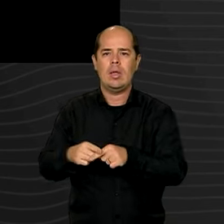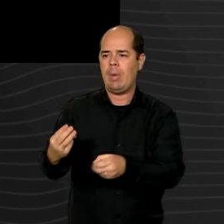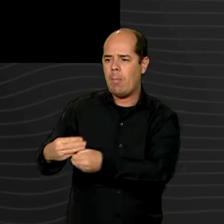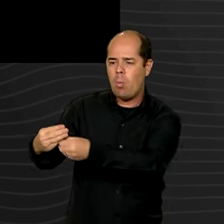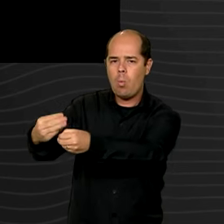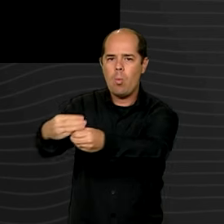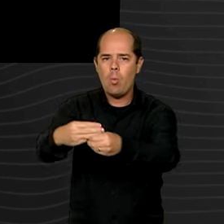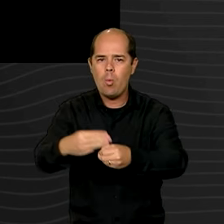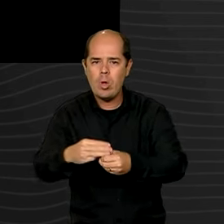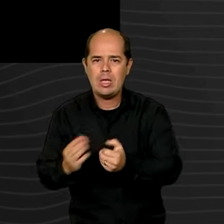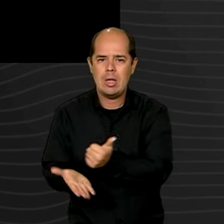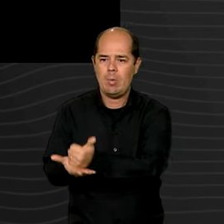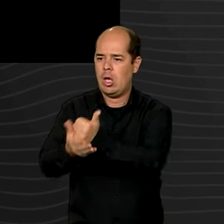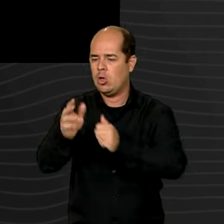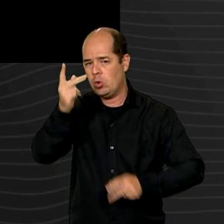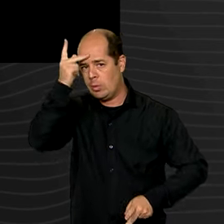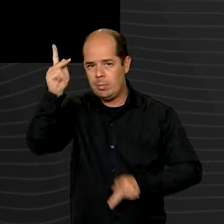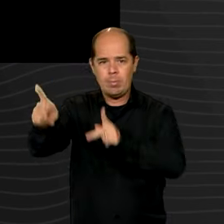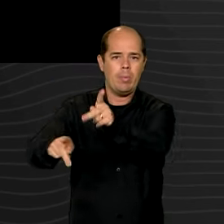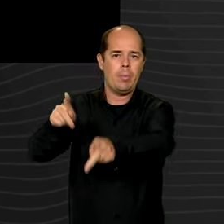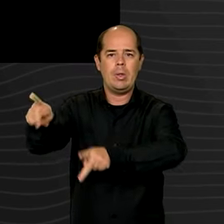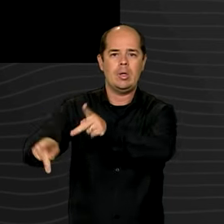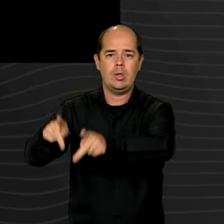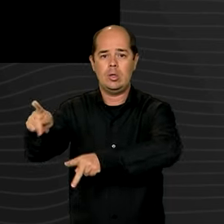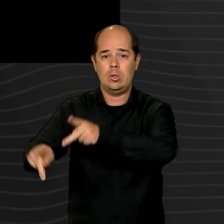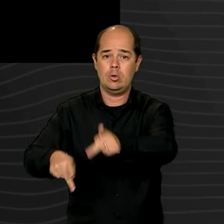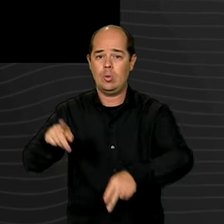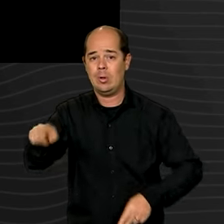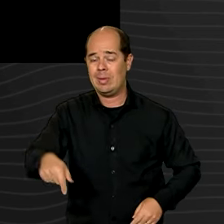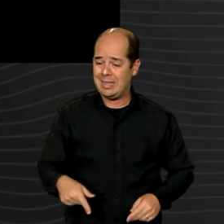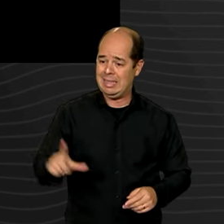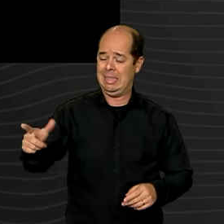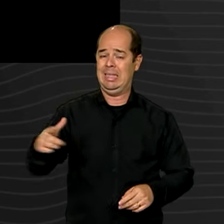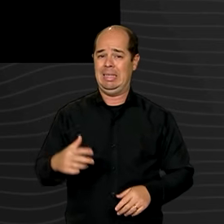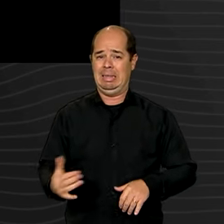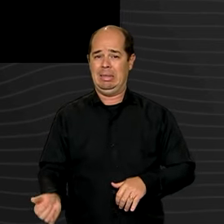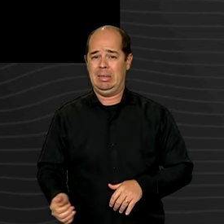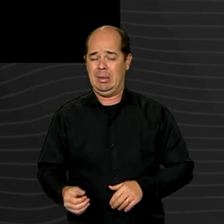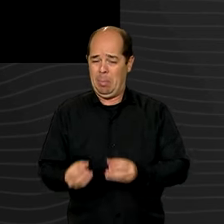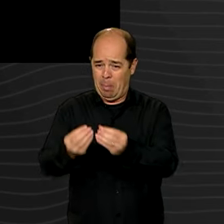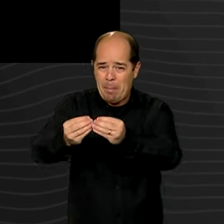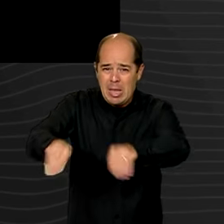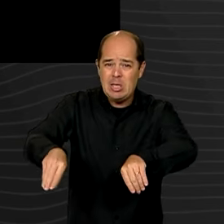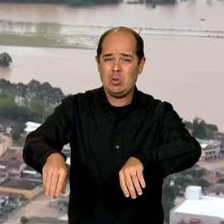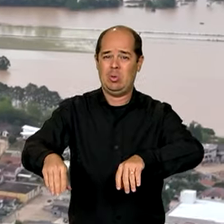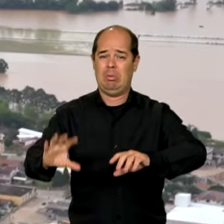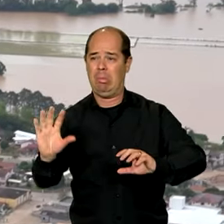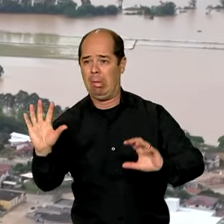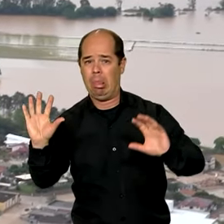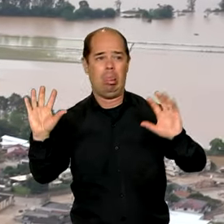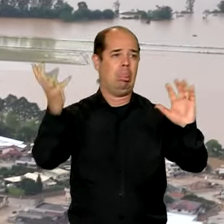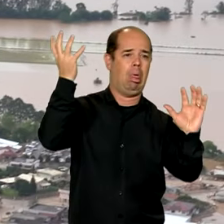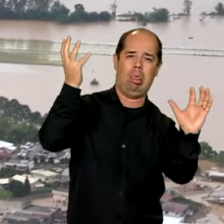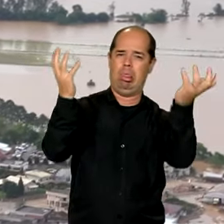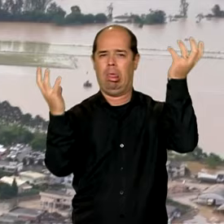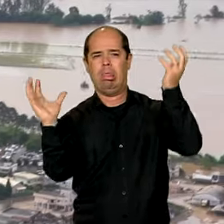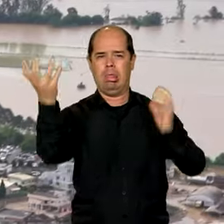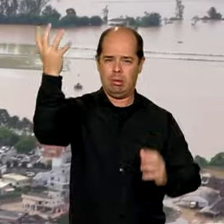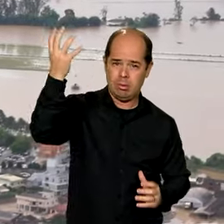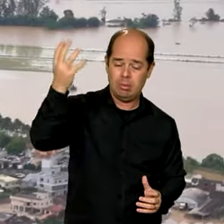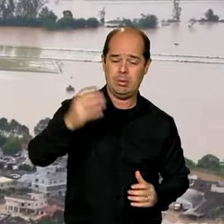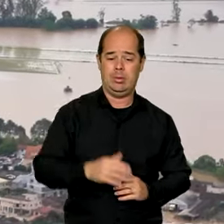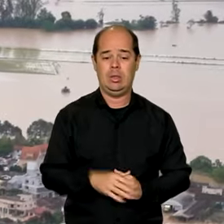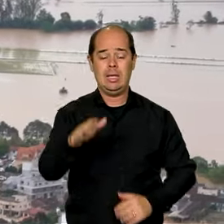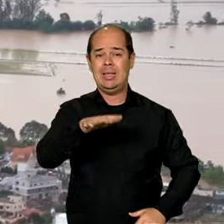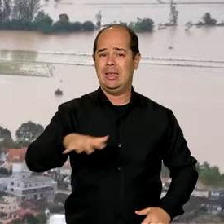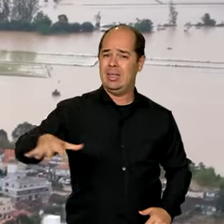para atender a população e remediar os danos causados pelos extremos climáticos. A região vem sofrendo